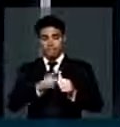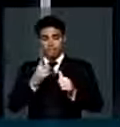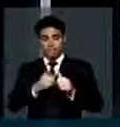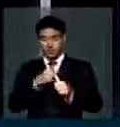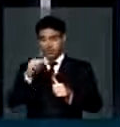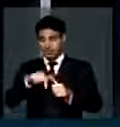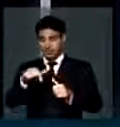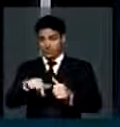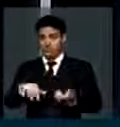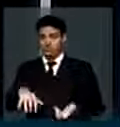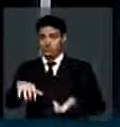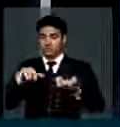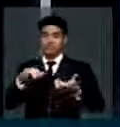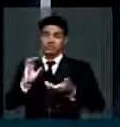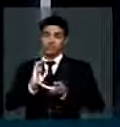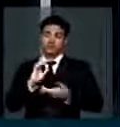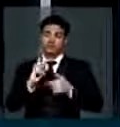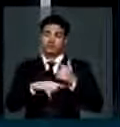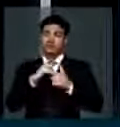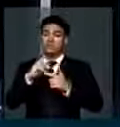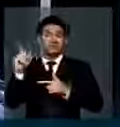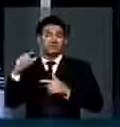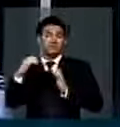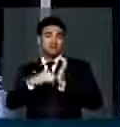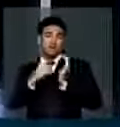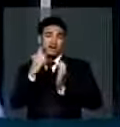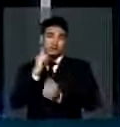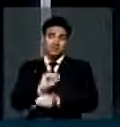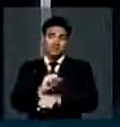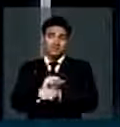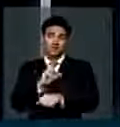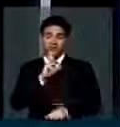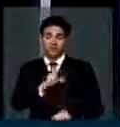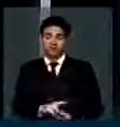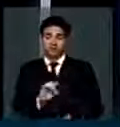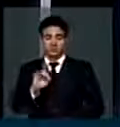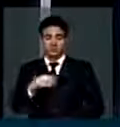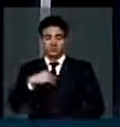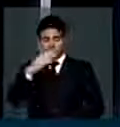Câmara, para que depois o Senado fique em uma posição estratégica esperando o resultado. Só isso, senhor presidente. Obrigado.